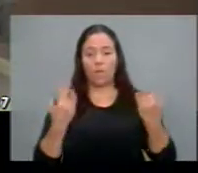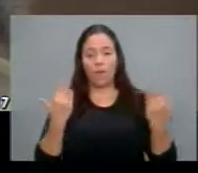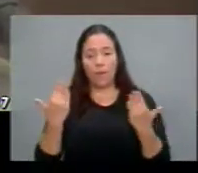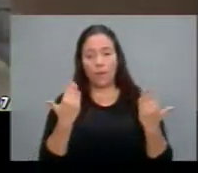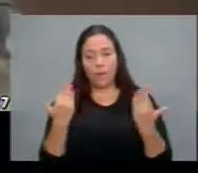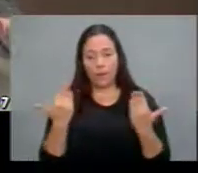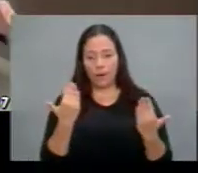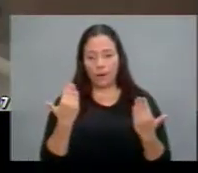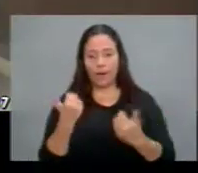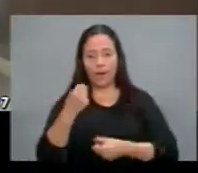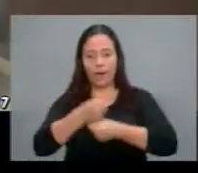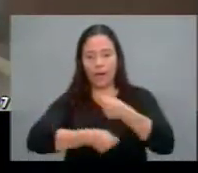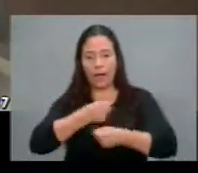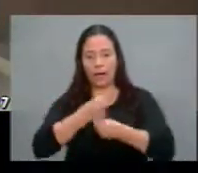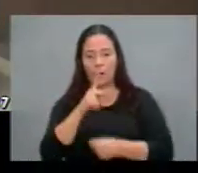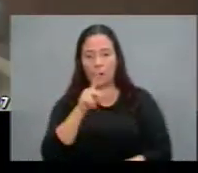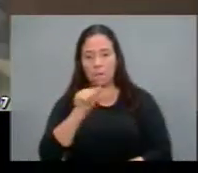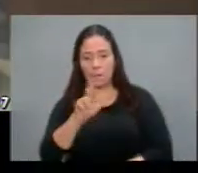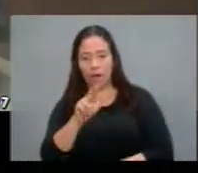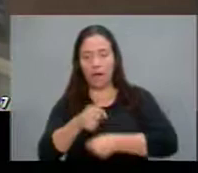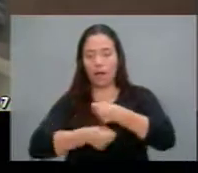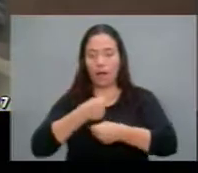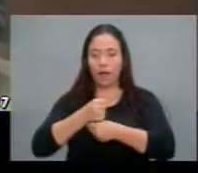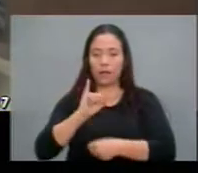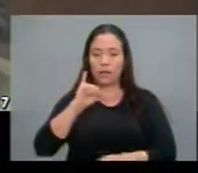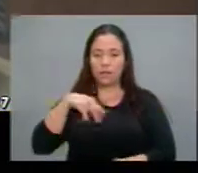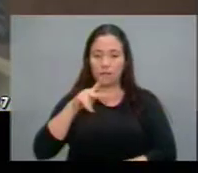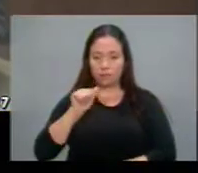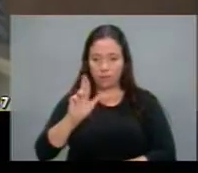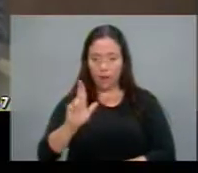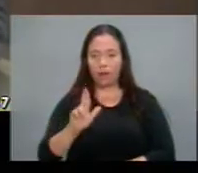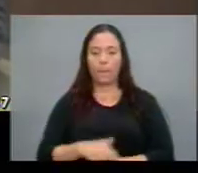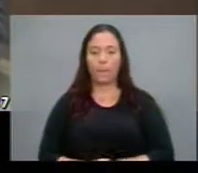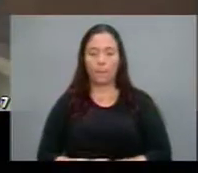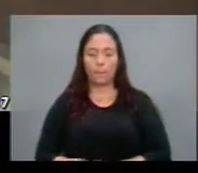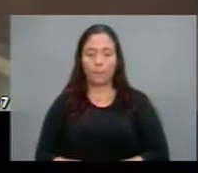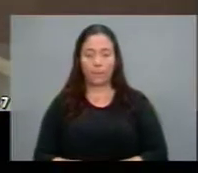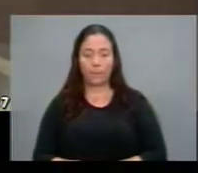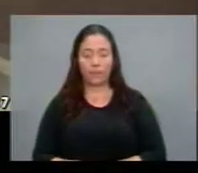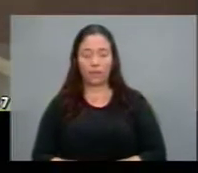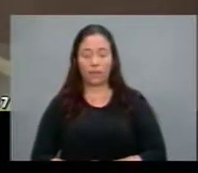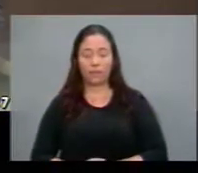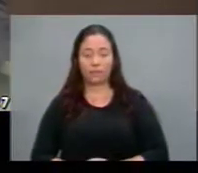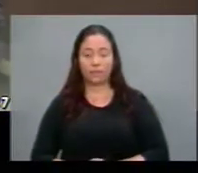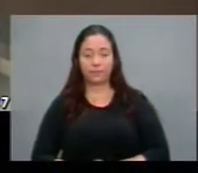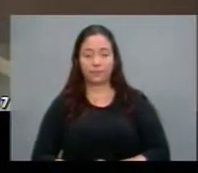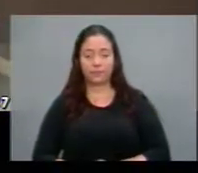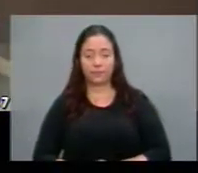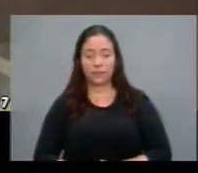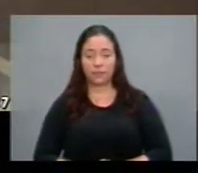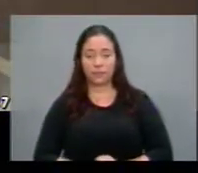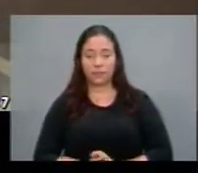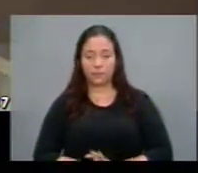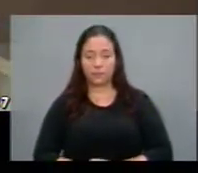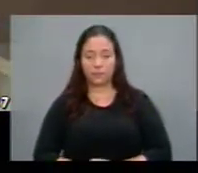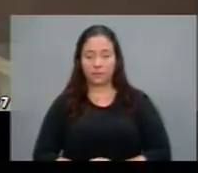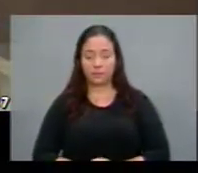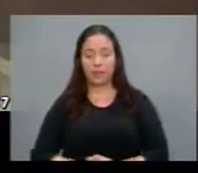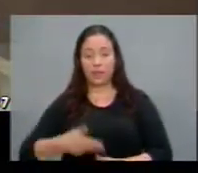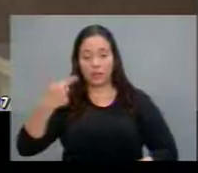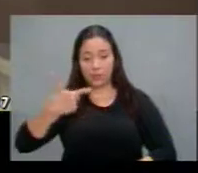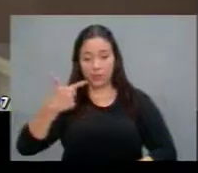entre anos pares e ímpares ou entre beneficiários. O segundo requerimento